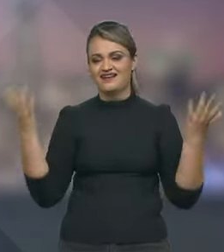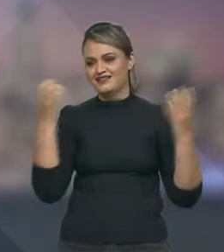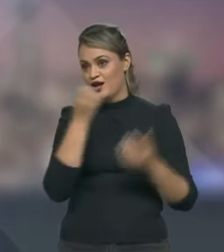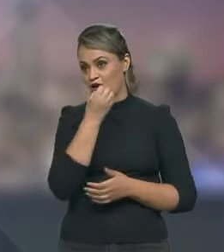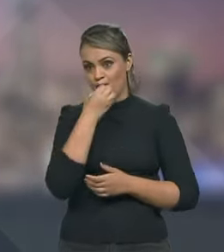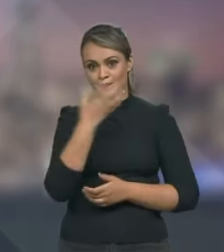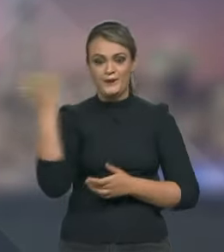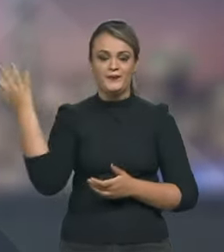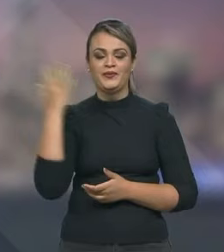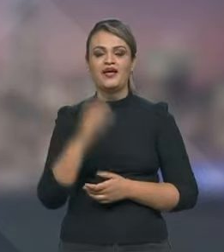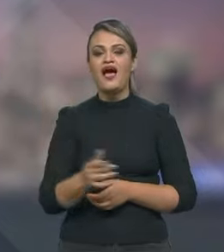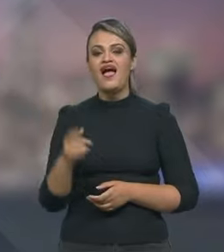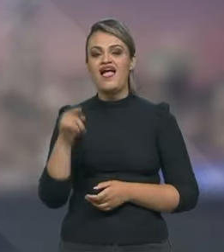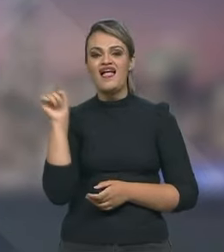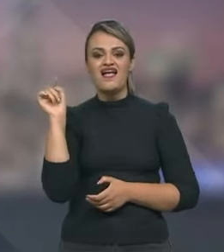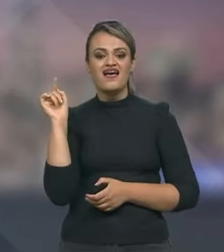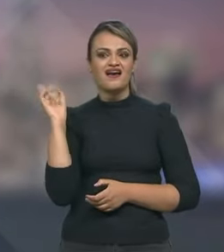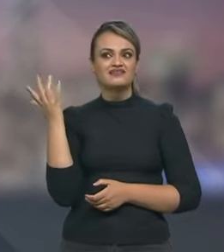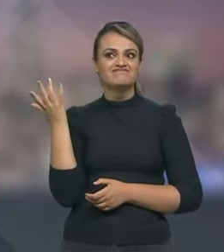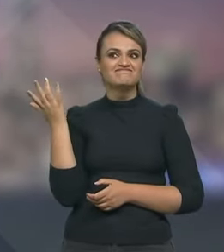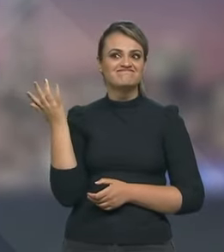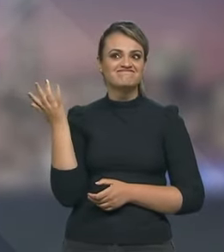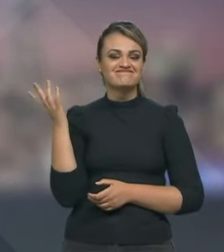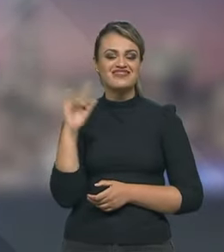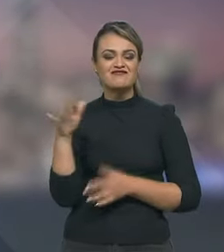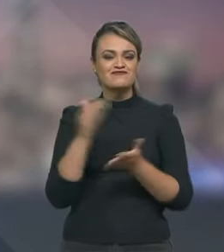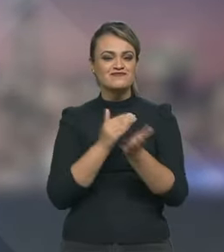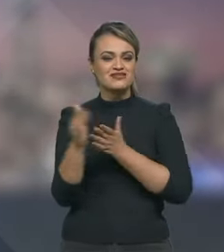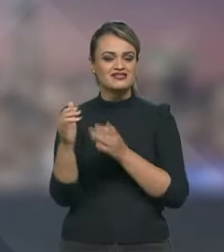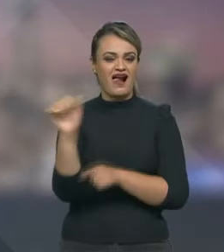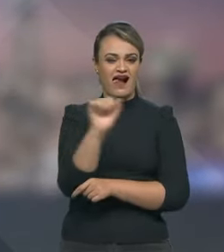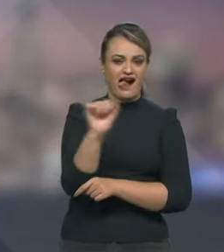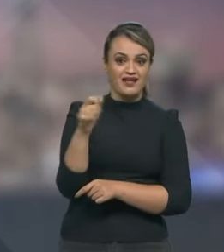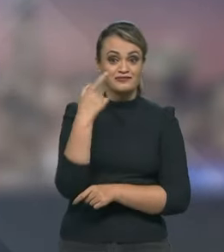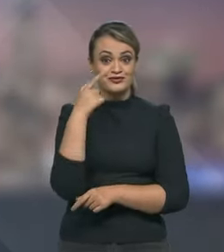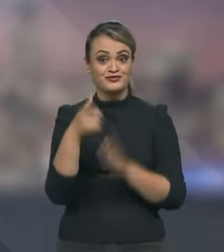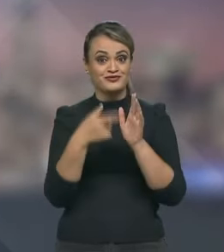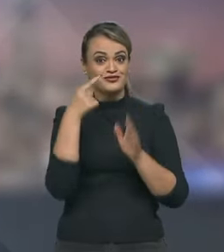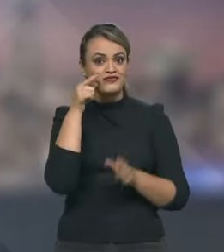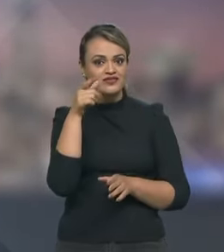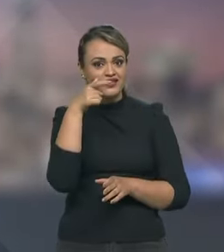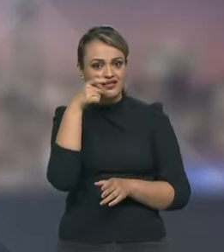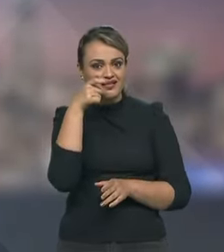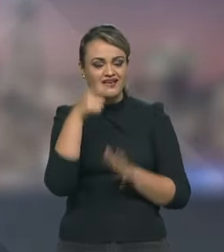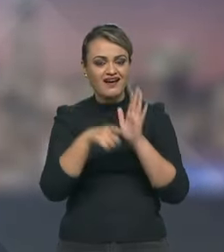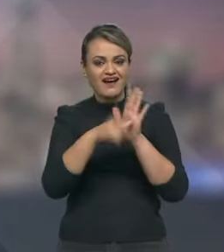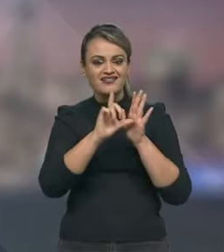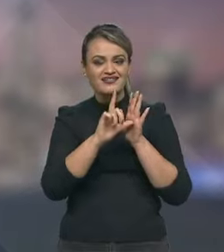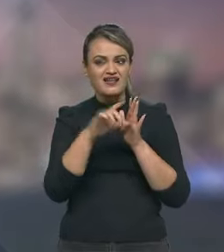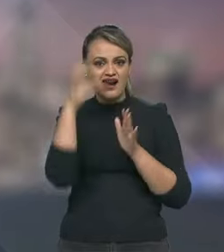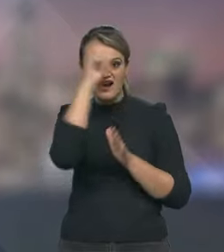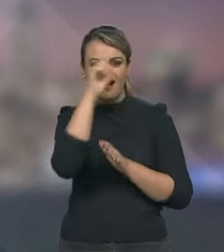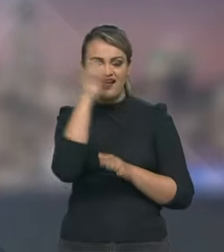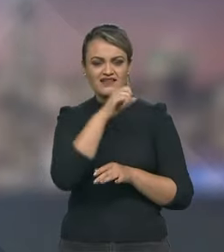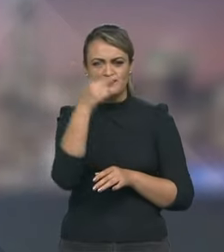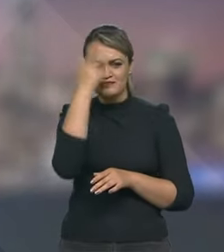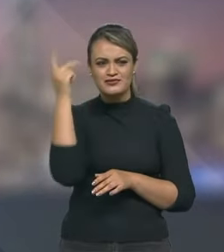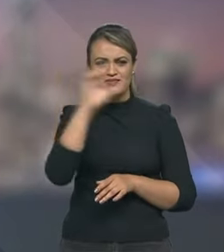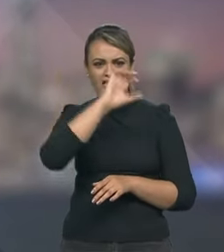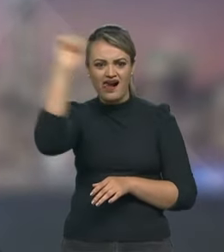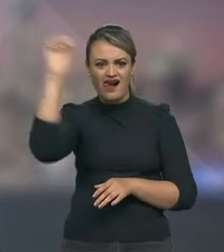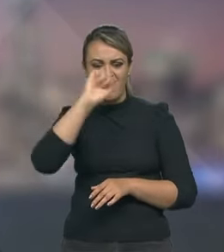gente. Pra te falar a verdade, eu comecei a correr assistindo você, dando alegria